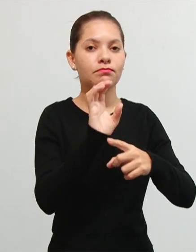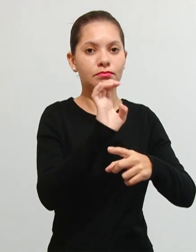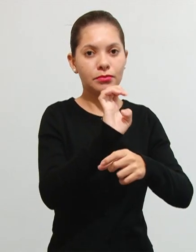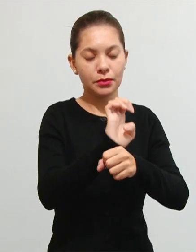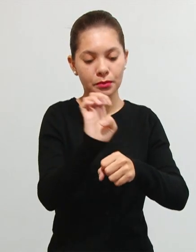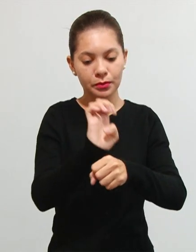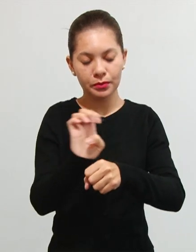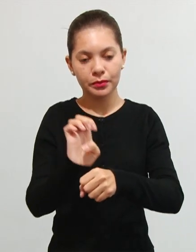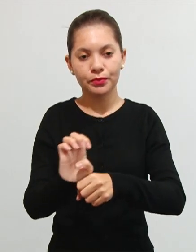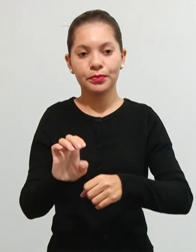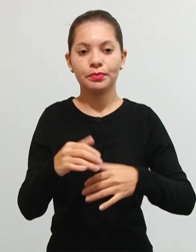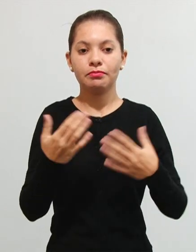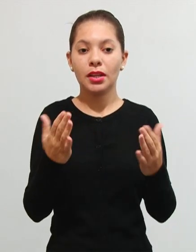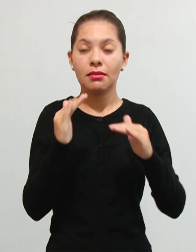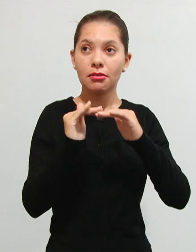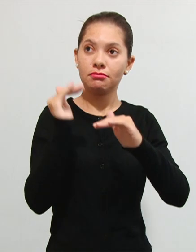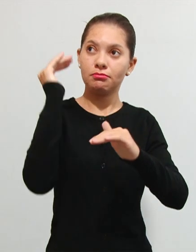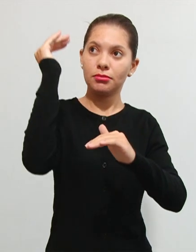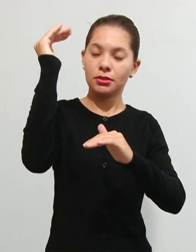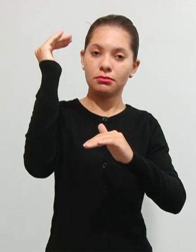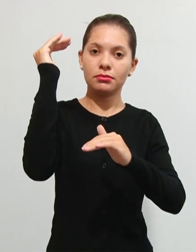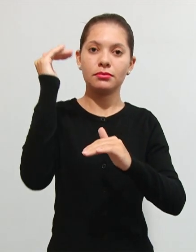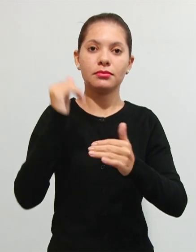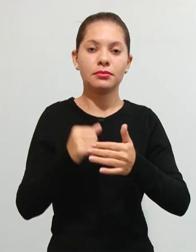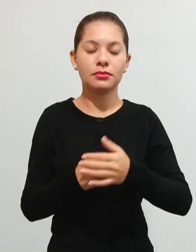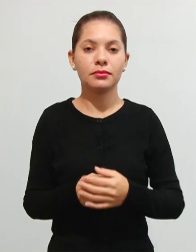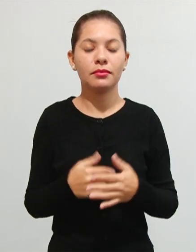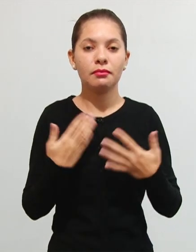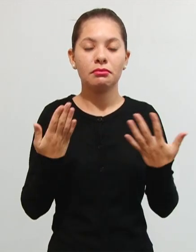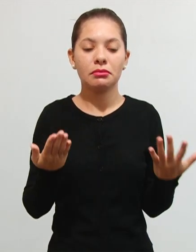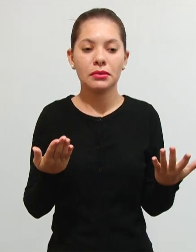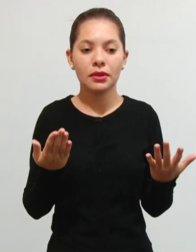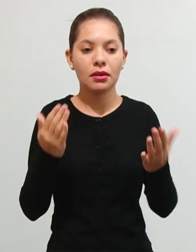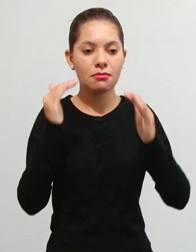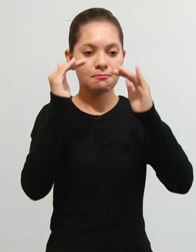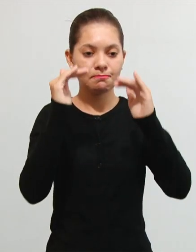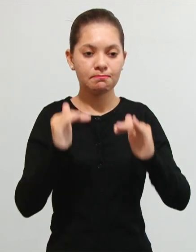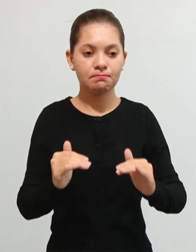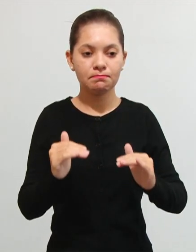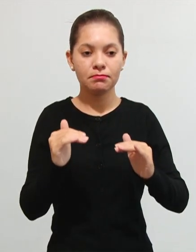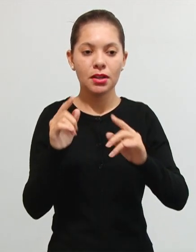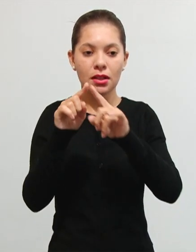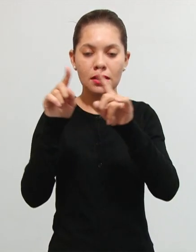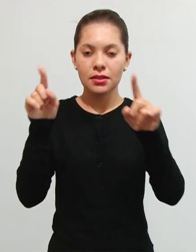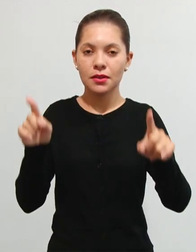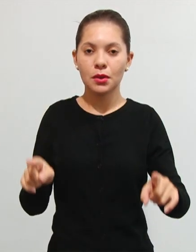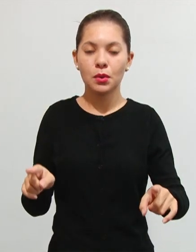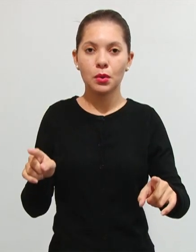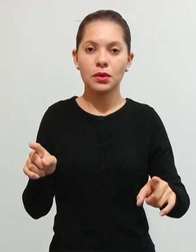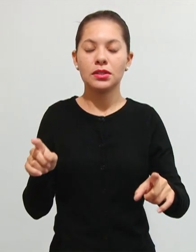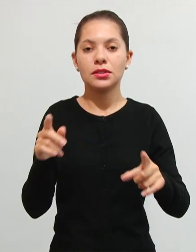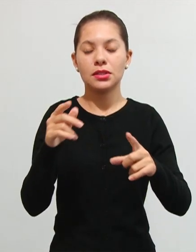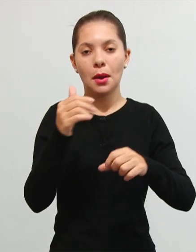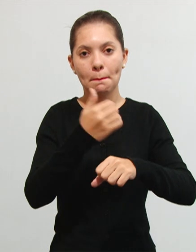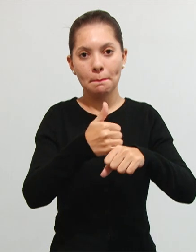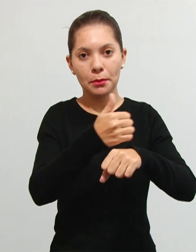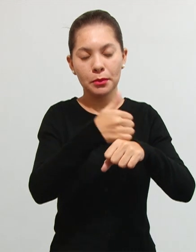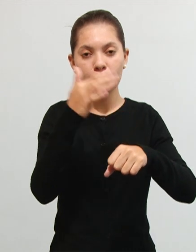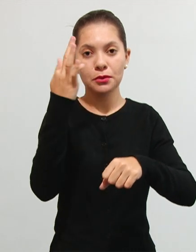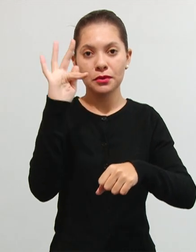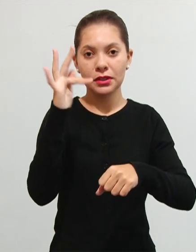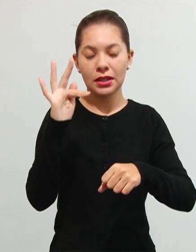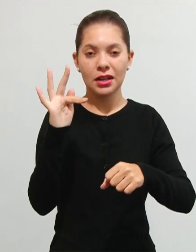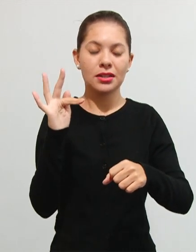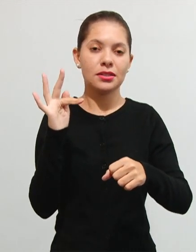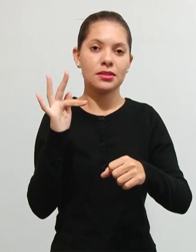executada pelo estado e da união pela união tá então o tratão de servidores públicos federais a união permanecerá realizando esse